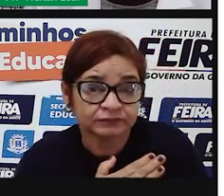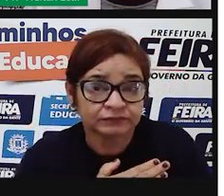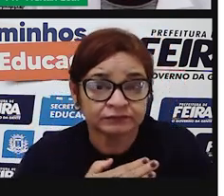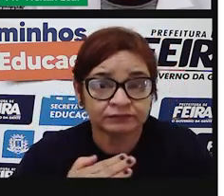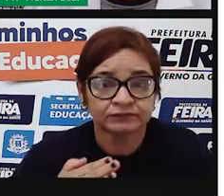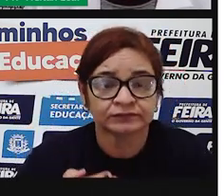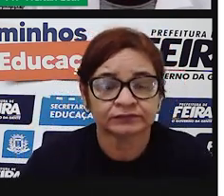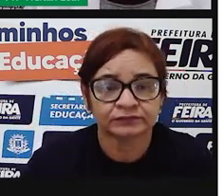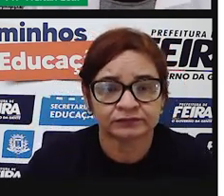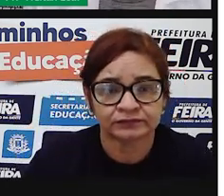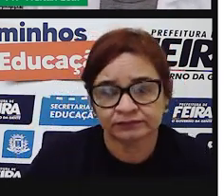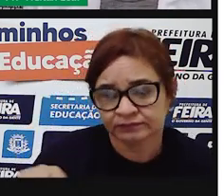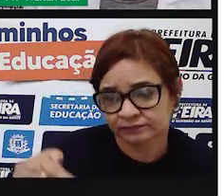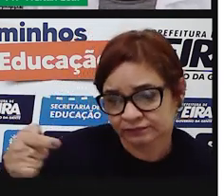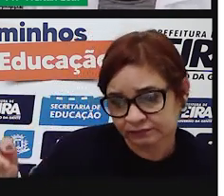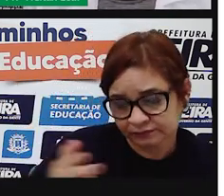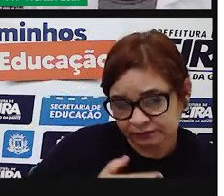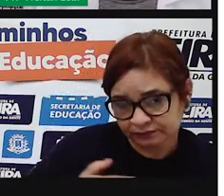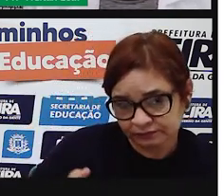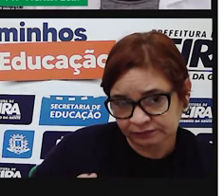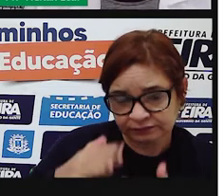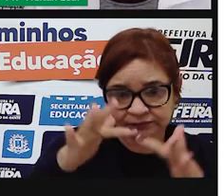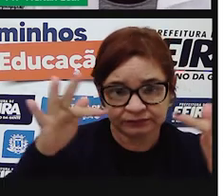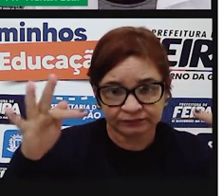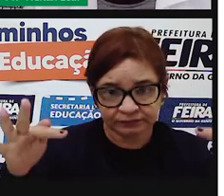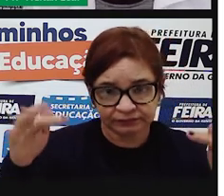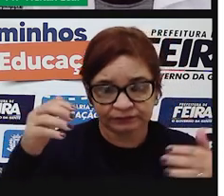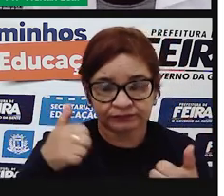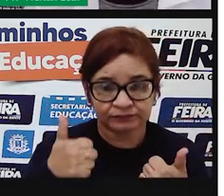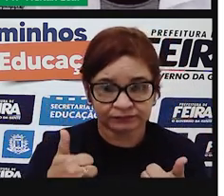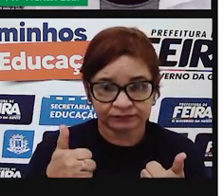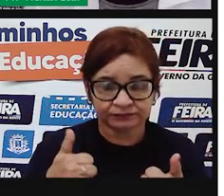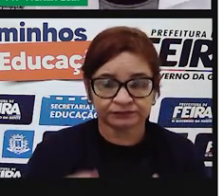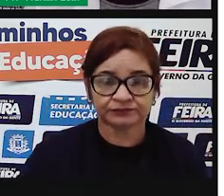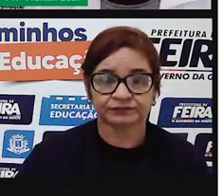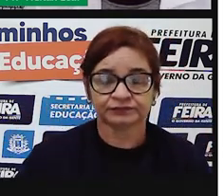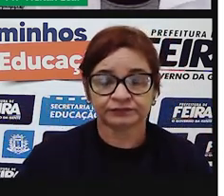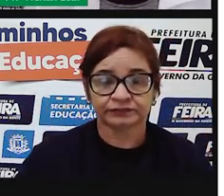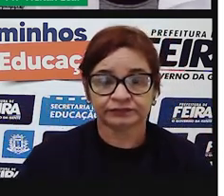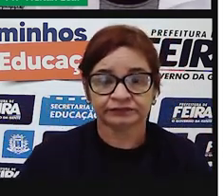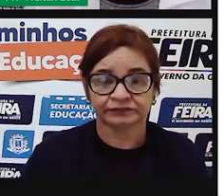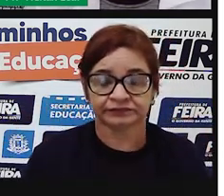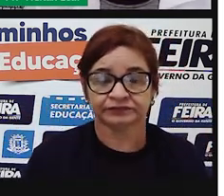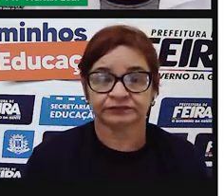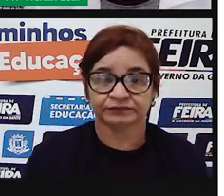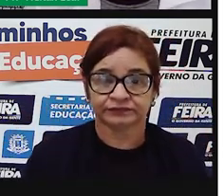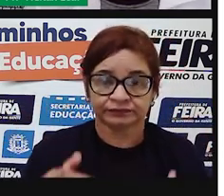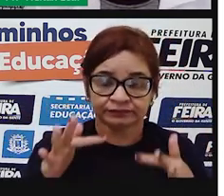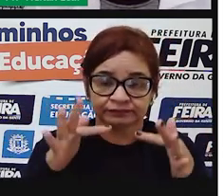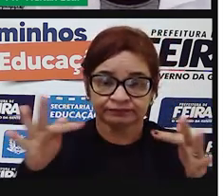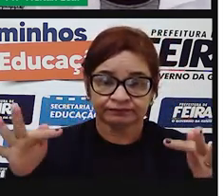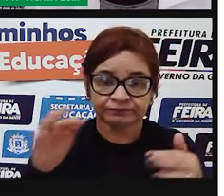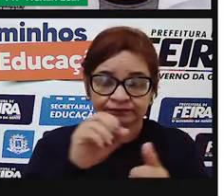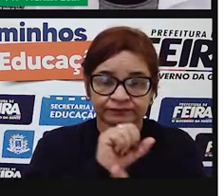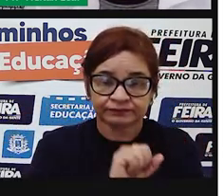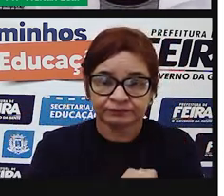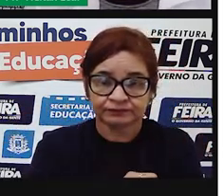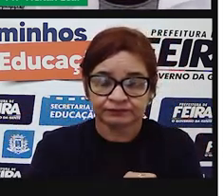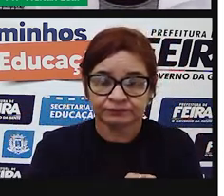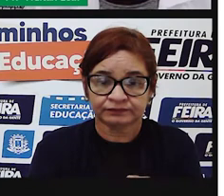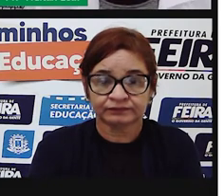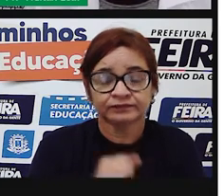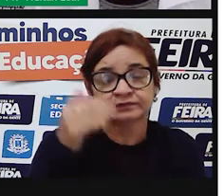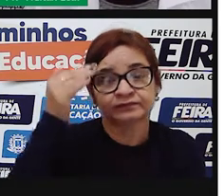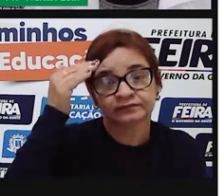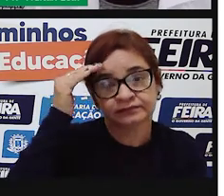pensamento da sequência da frase. Ok? Então, a frase foi cortada, mas se subentende